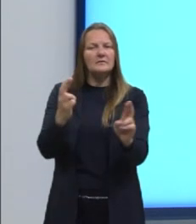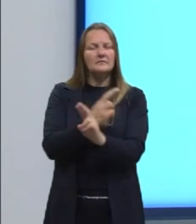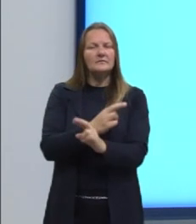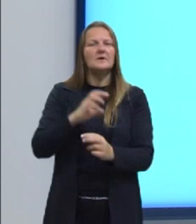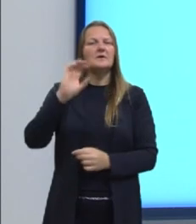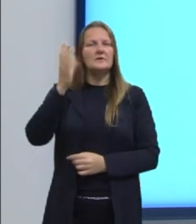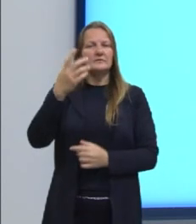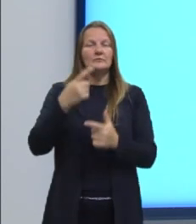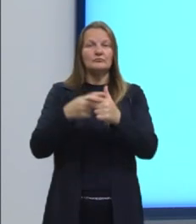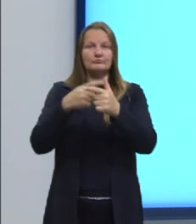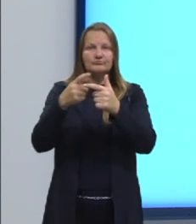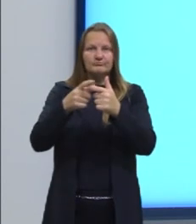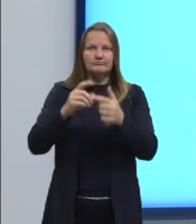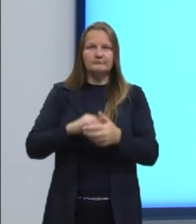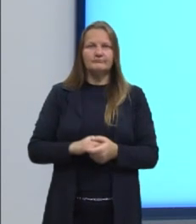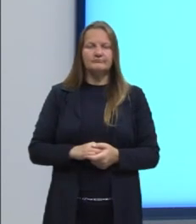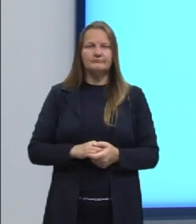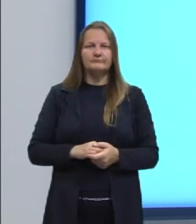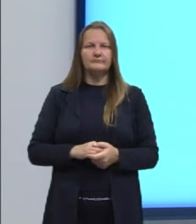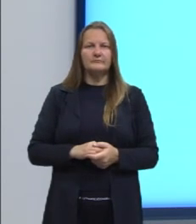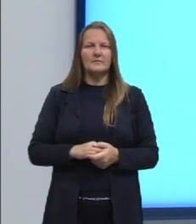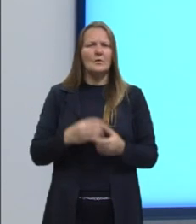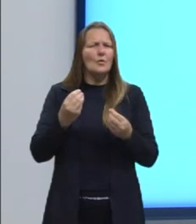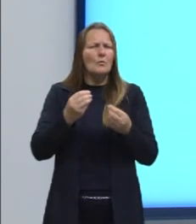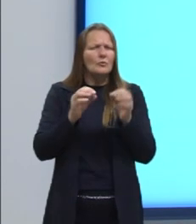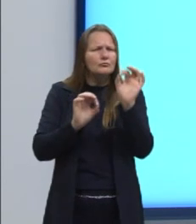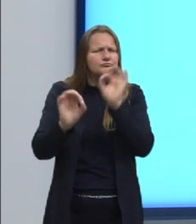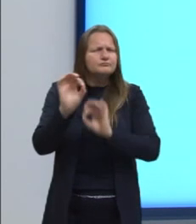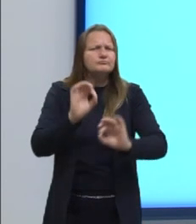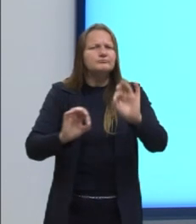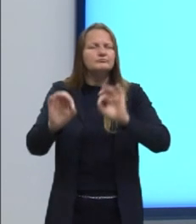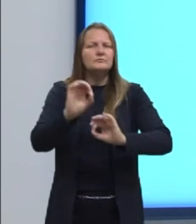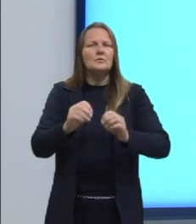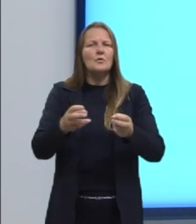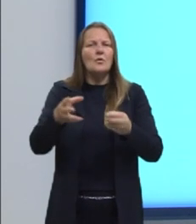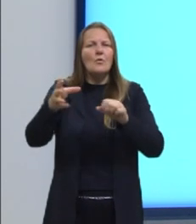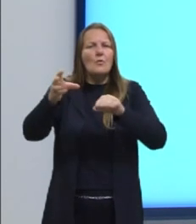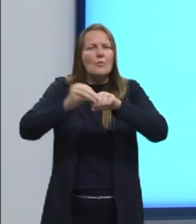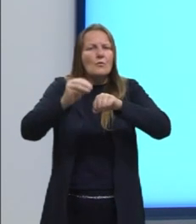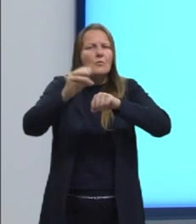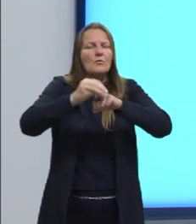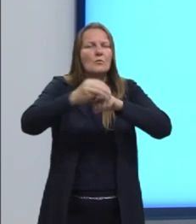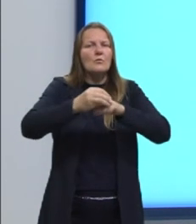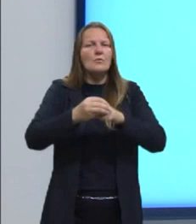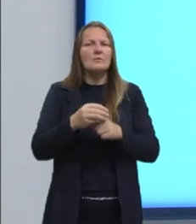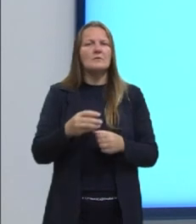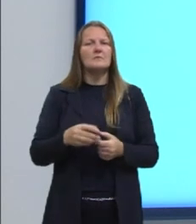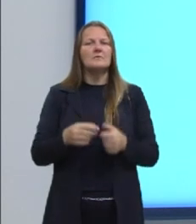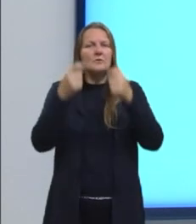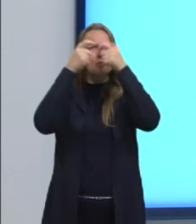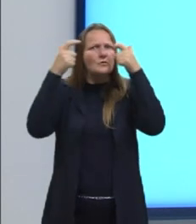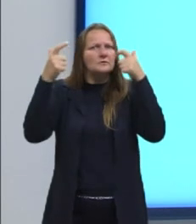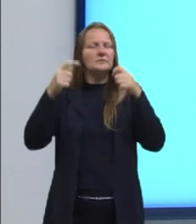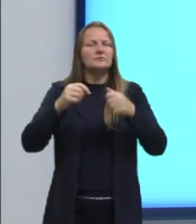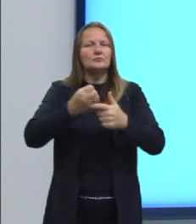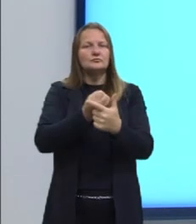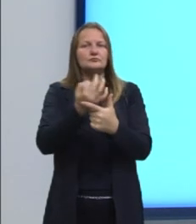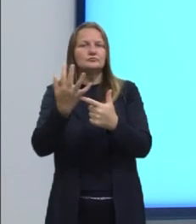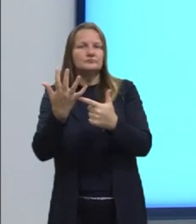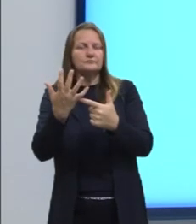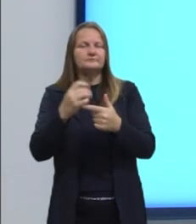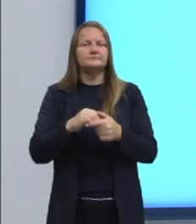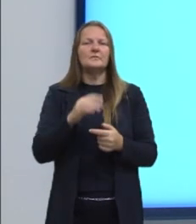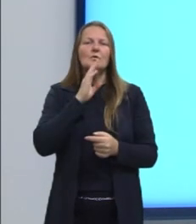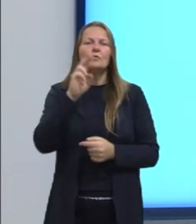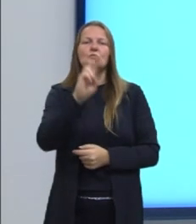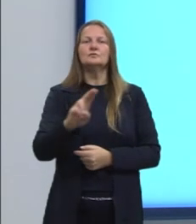situação-problema cuja modelagem envolve os conhecimentos algébricos, utilizar esses